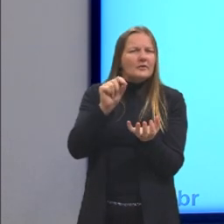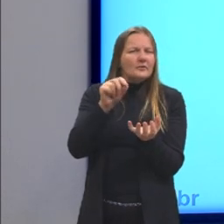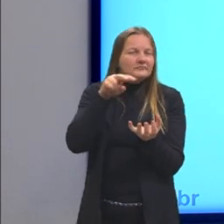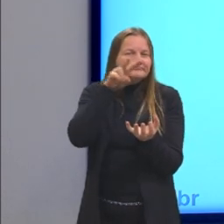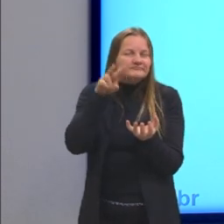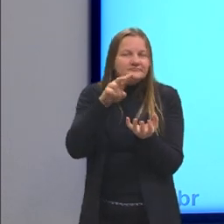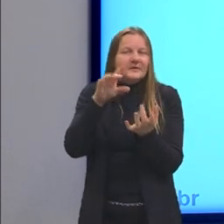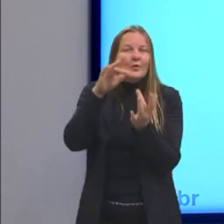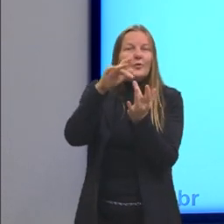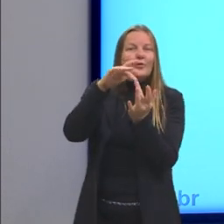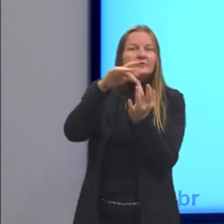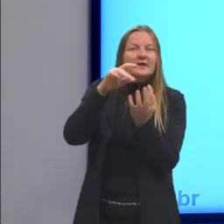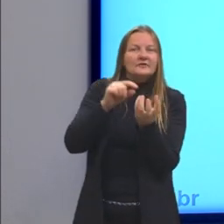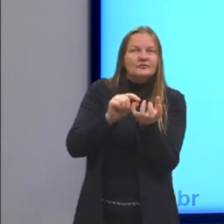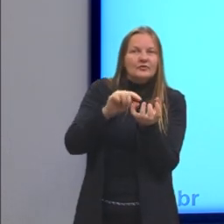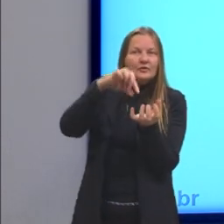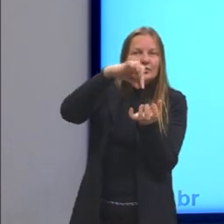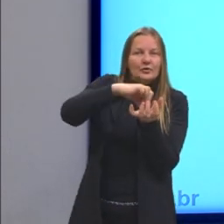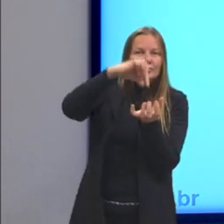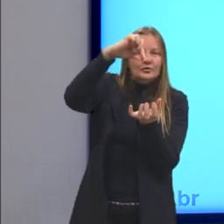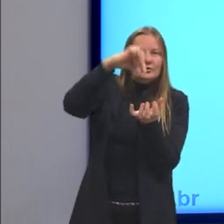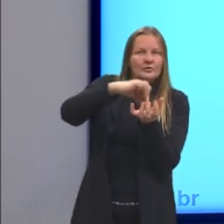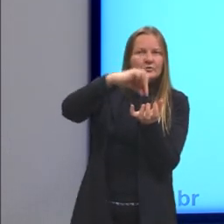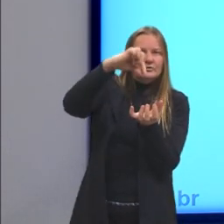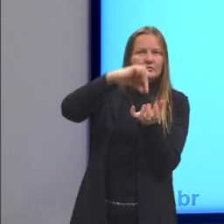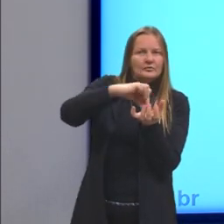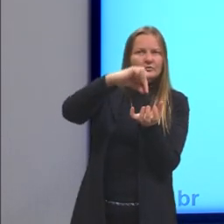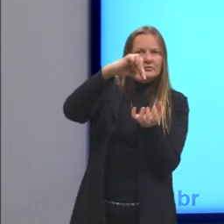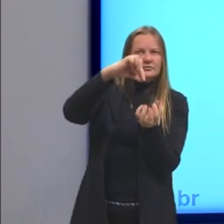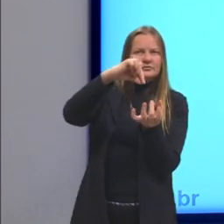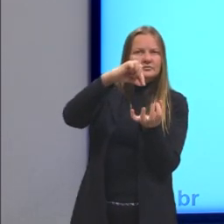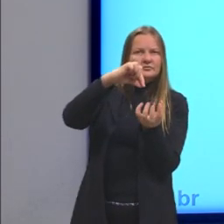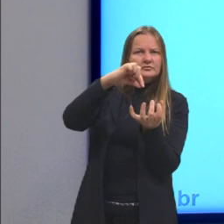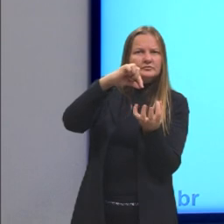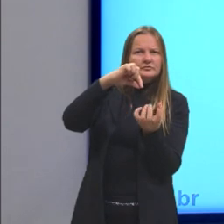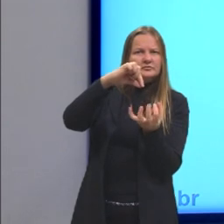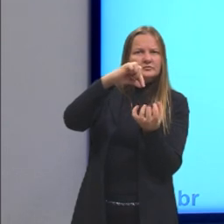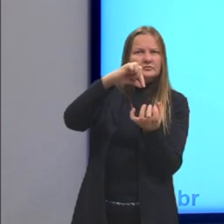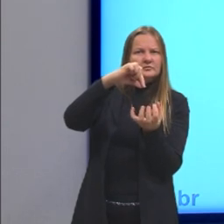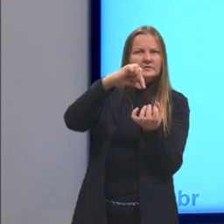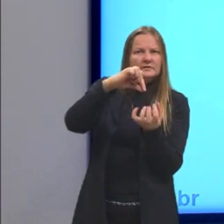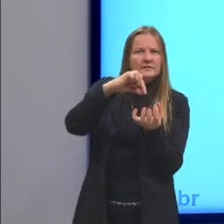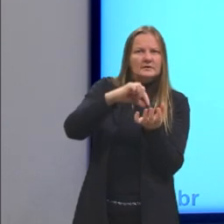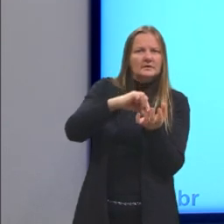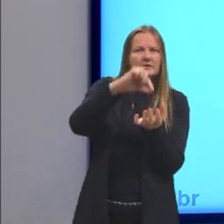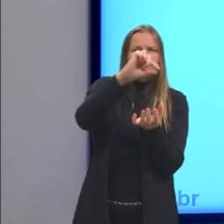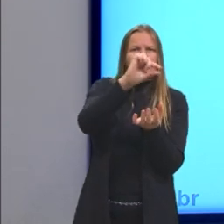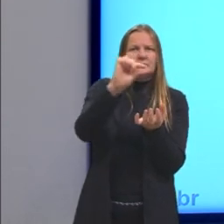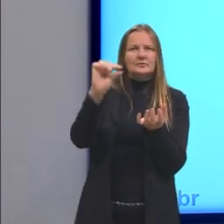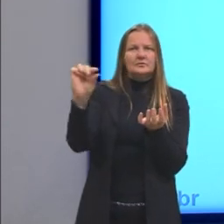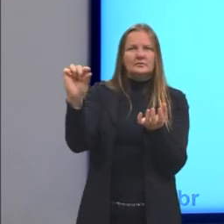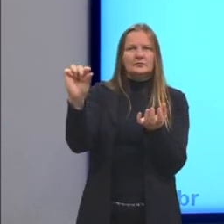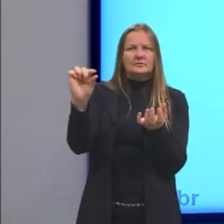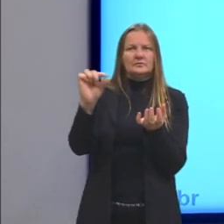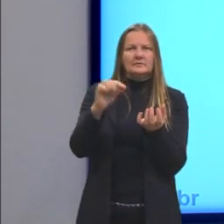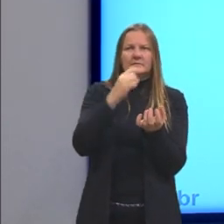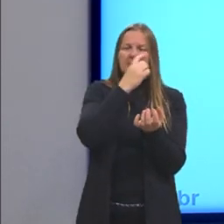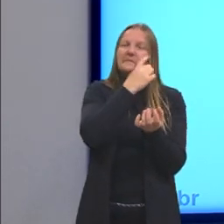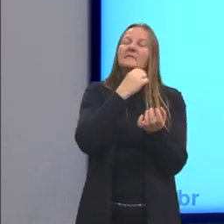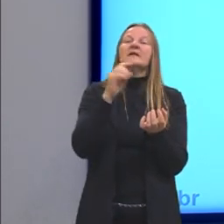contato com essa parte aqui, dessa barra. Então, gente está considerando esta barra aqui na imagem.